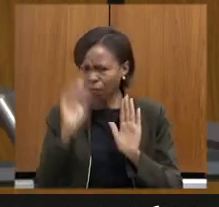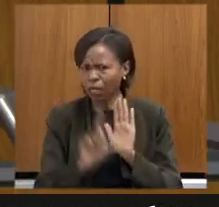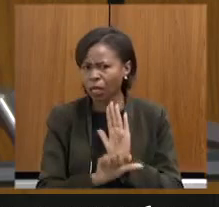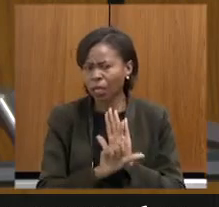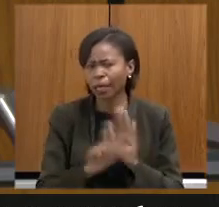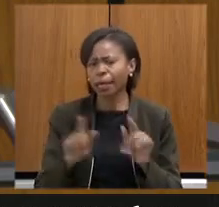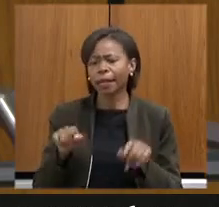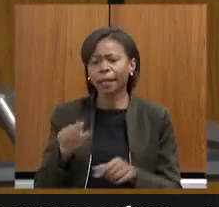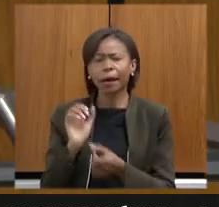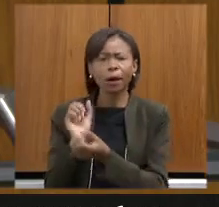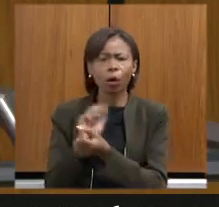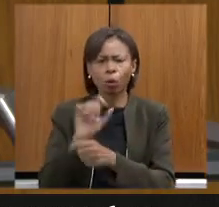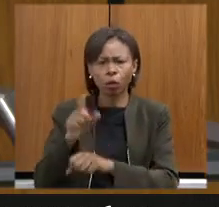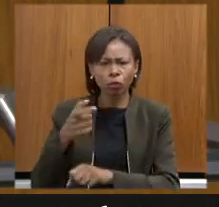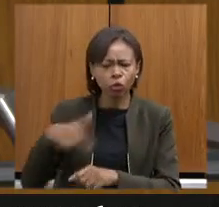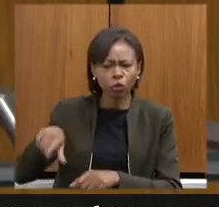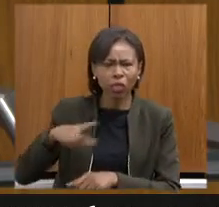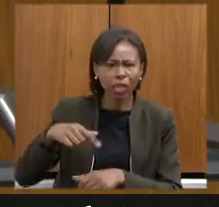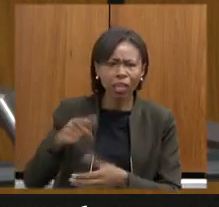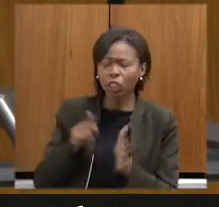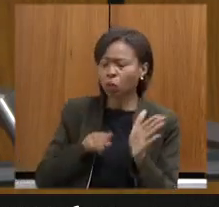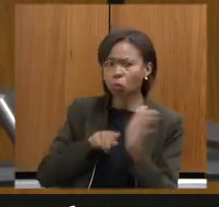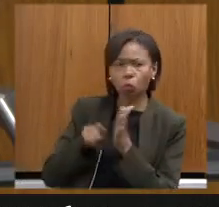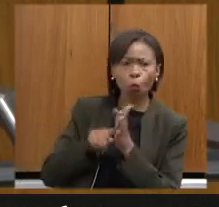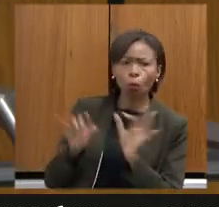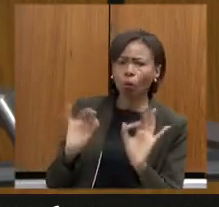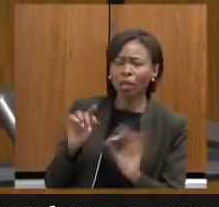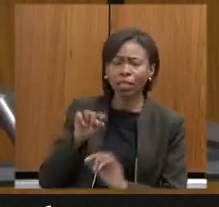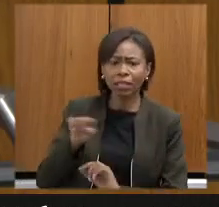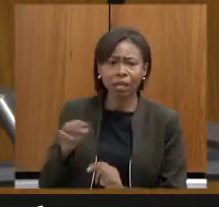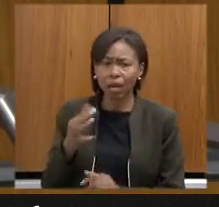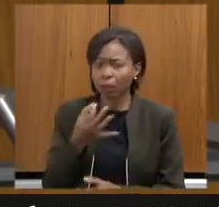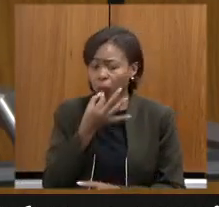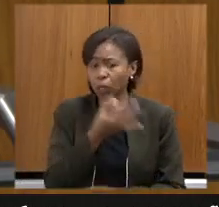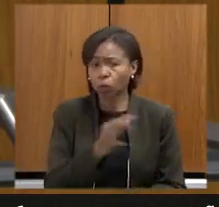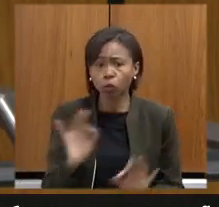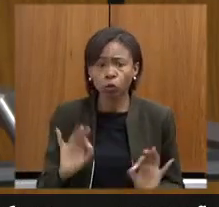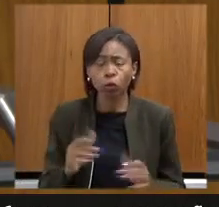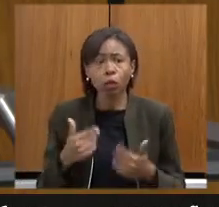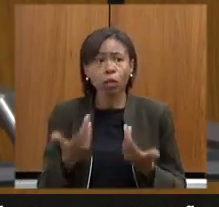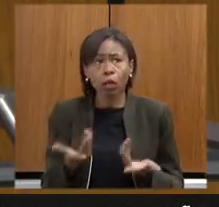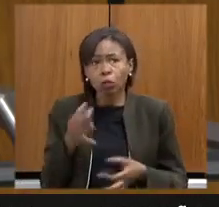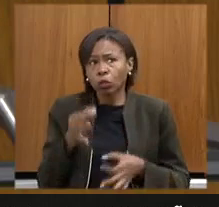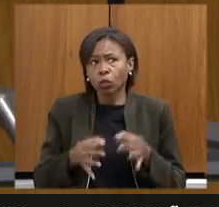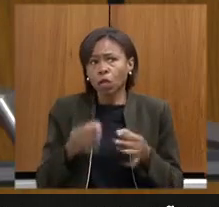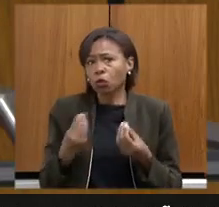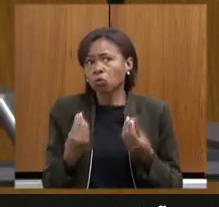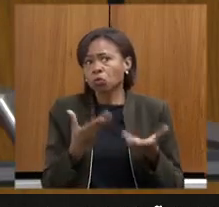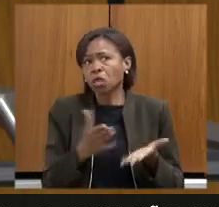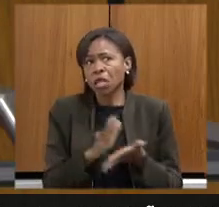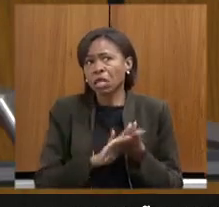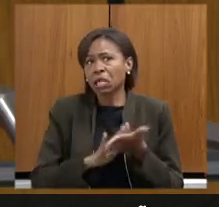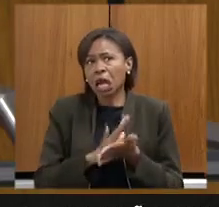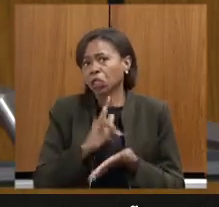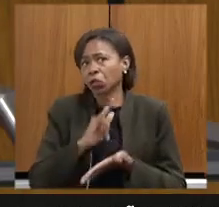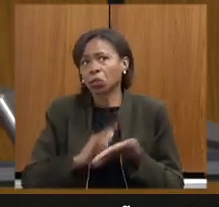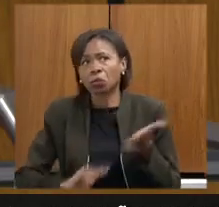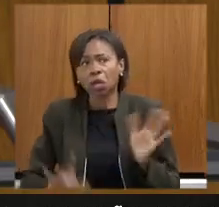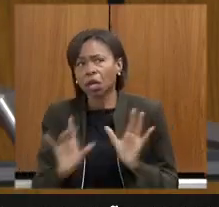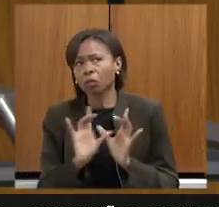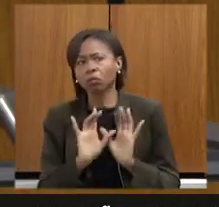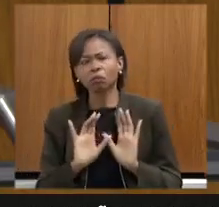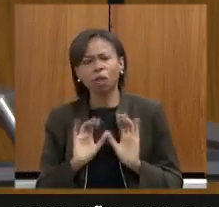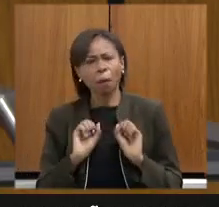questionamentos que estão sendo feitos judicialmente então quer dizer que se o judiciário não concedeu nenhuma liminar porque está tudo certinho a gente pode ir